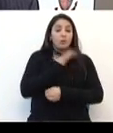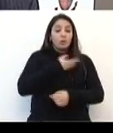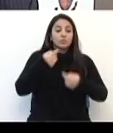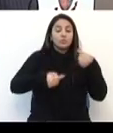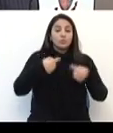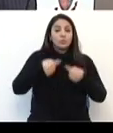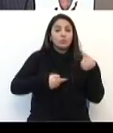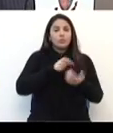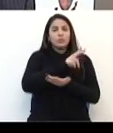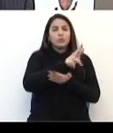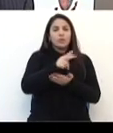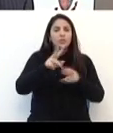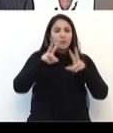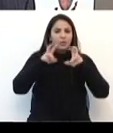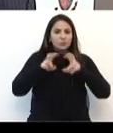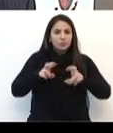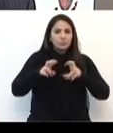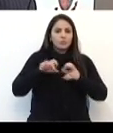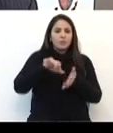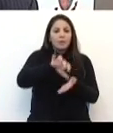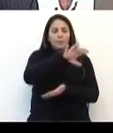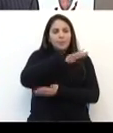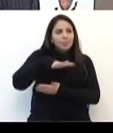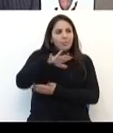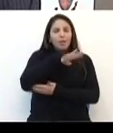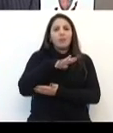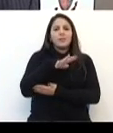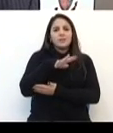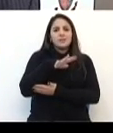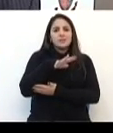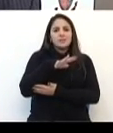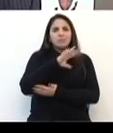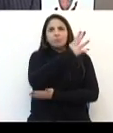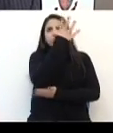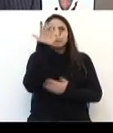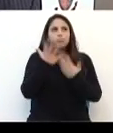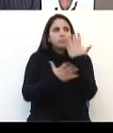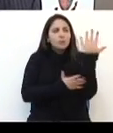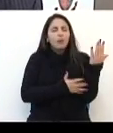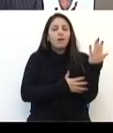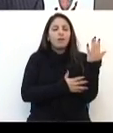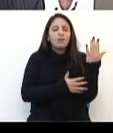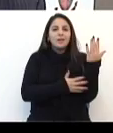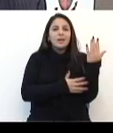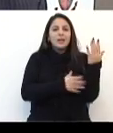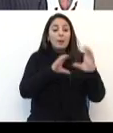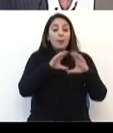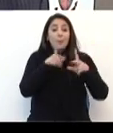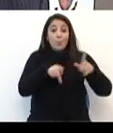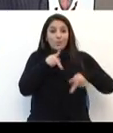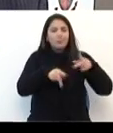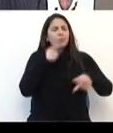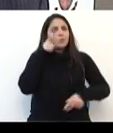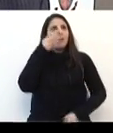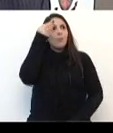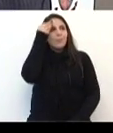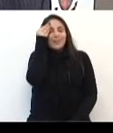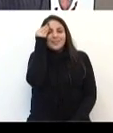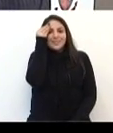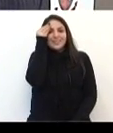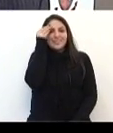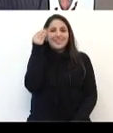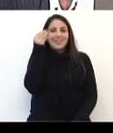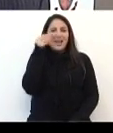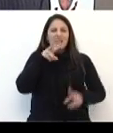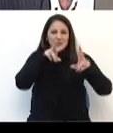abordado vários temas socioambientais para que a população tenha uma compreensão que, quando nós estamos discutindo a questão ambiental, nós